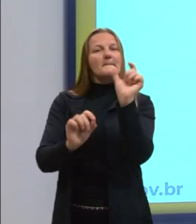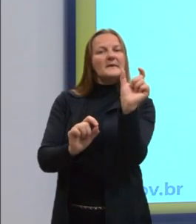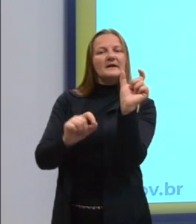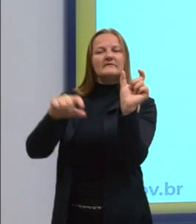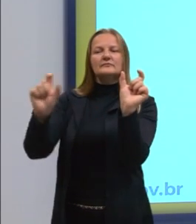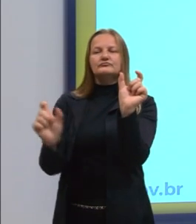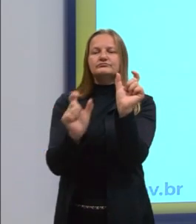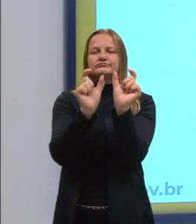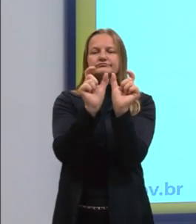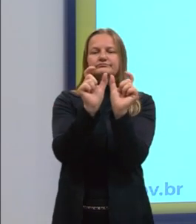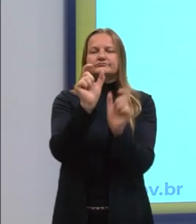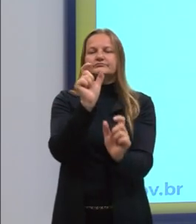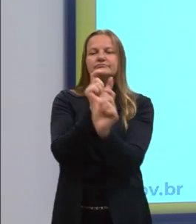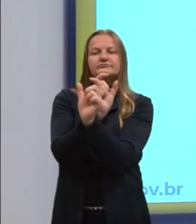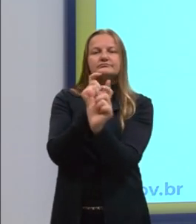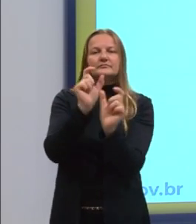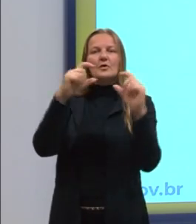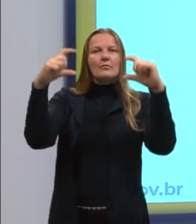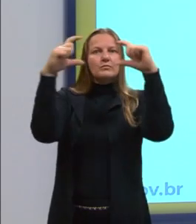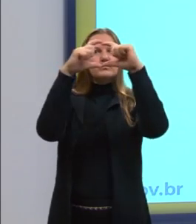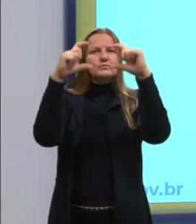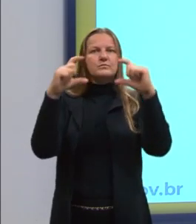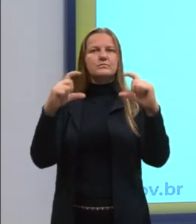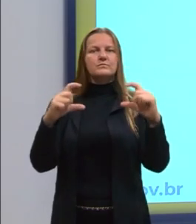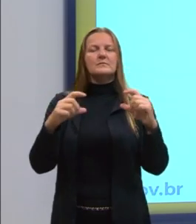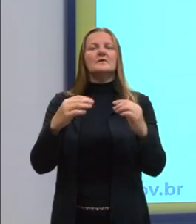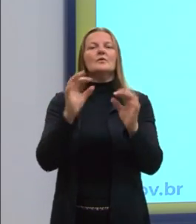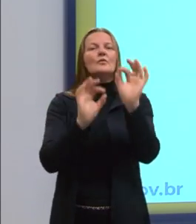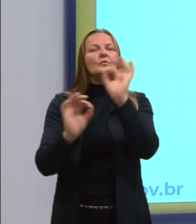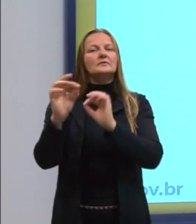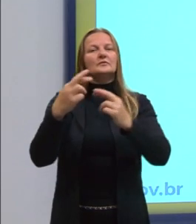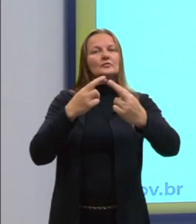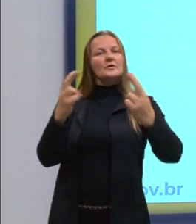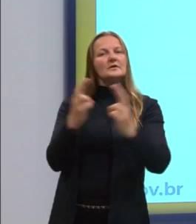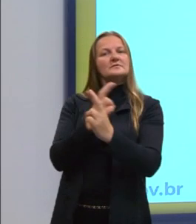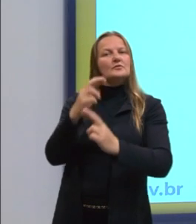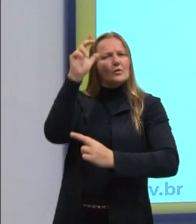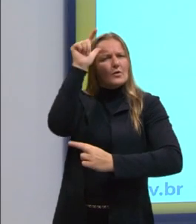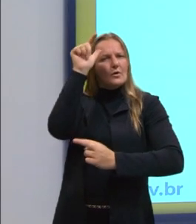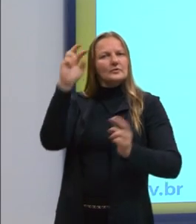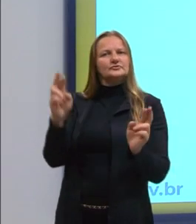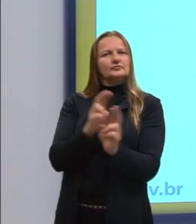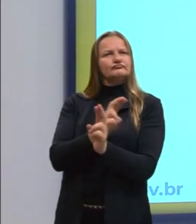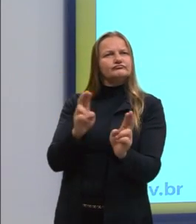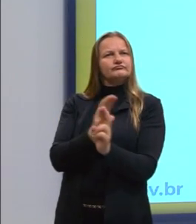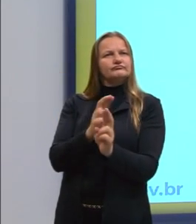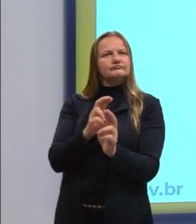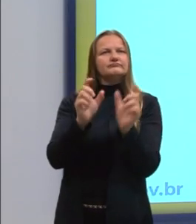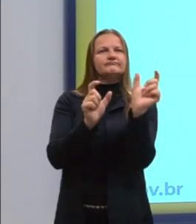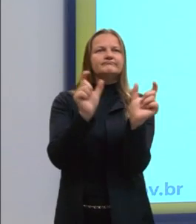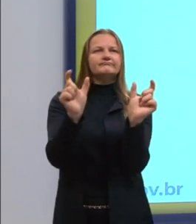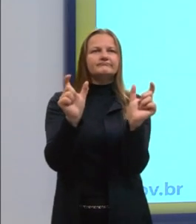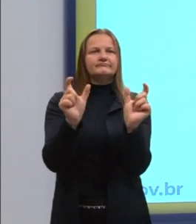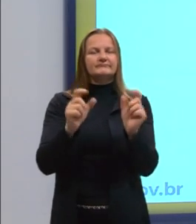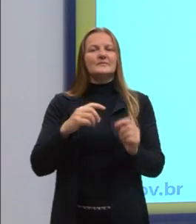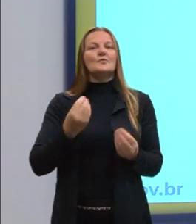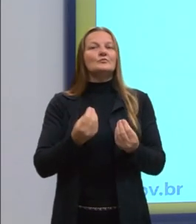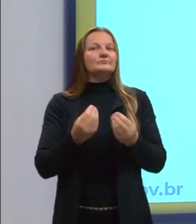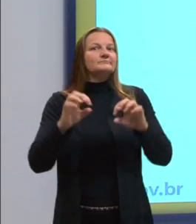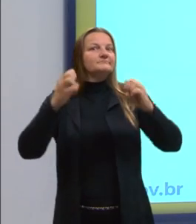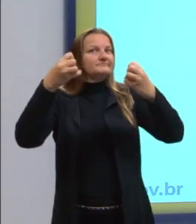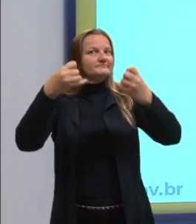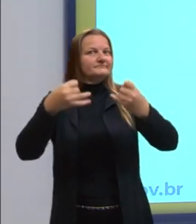nas orações, nos períodos, bem como a relação lógica estabelecida entre elas. Ou seja,